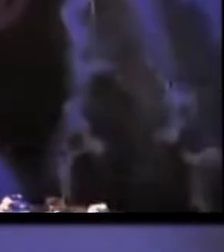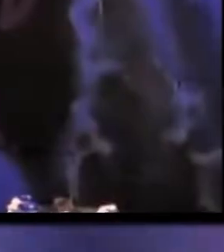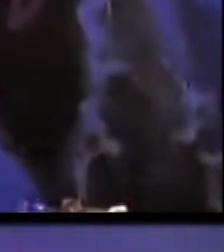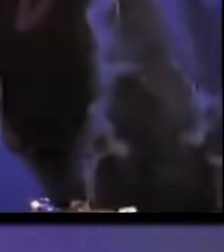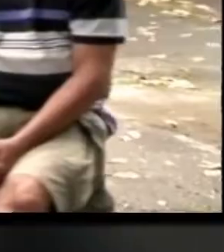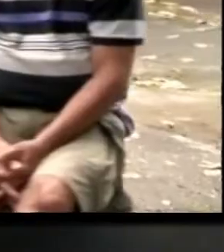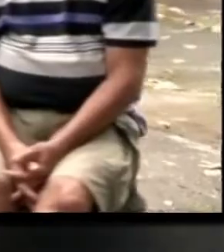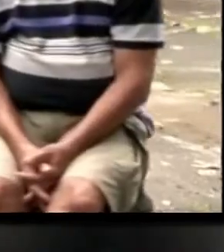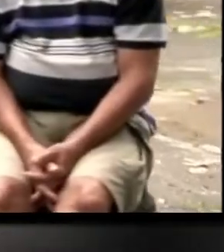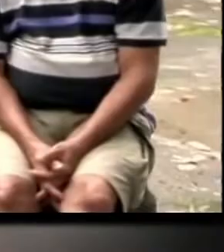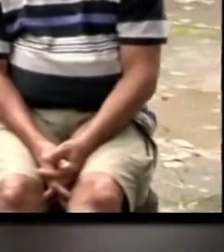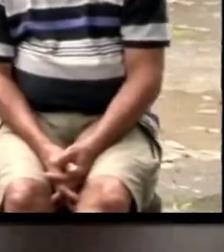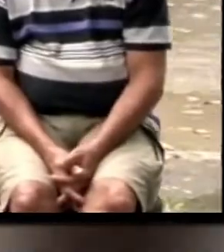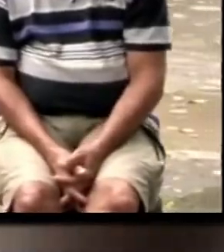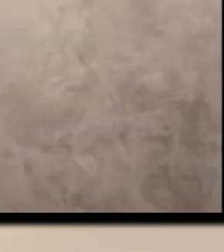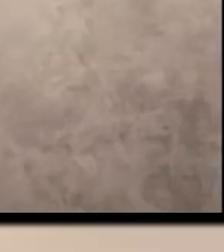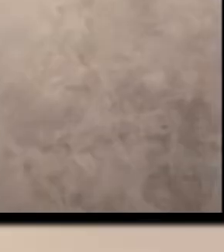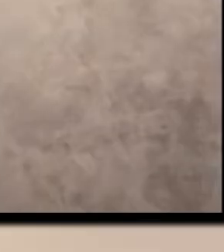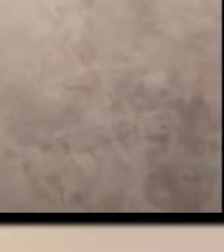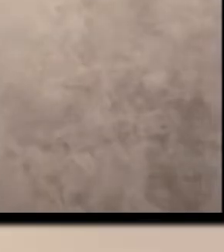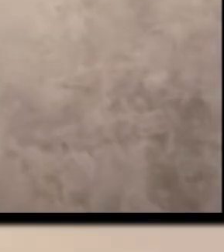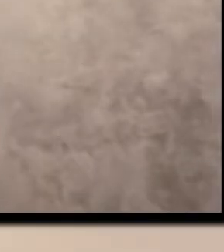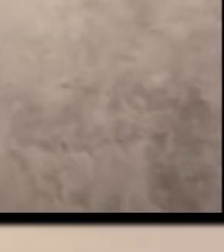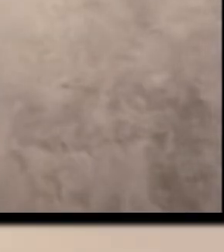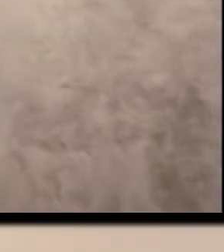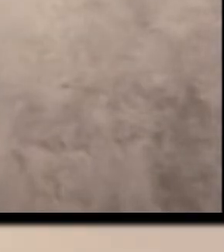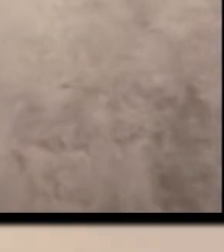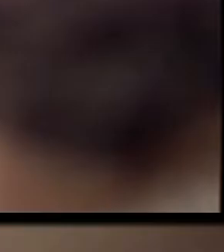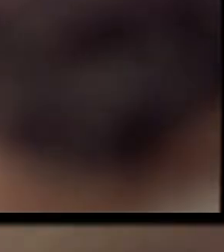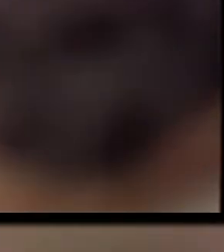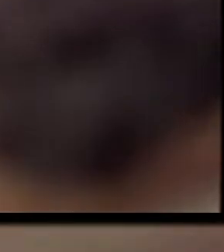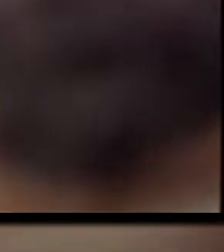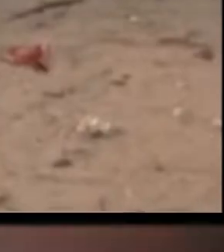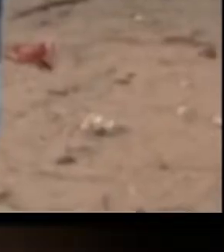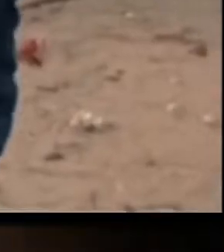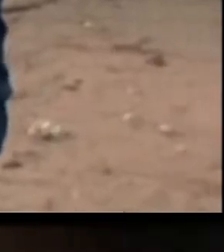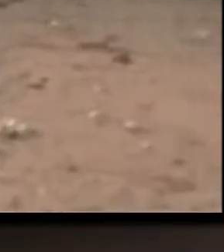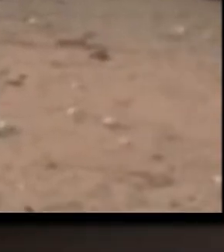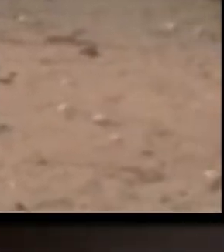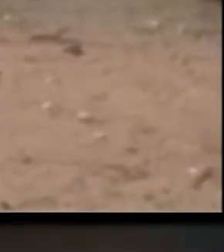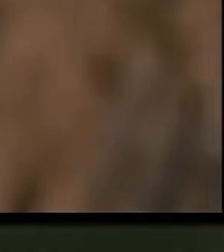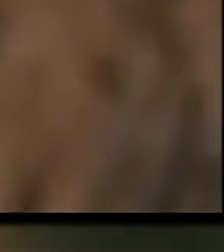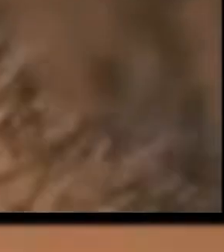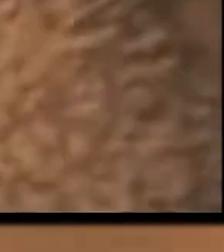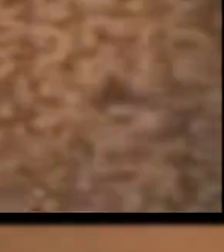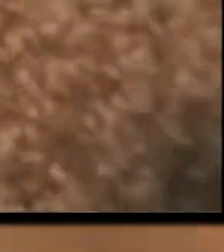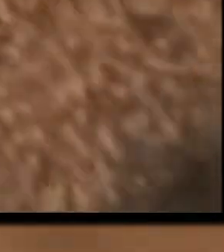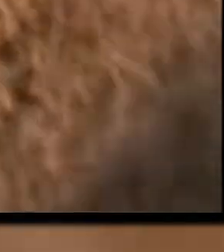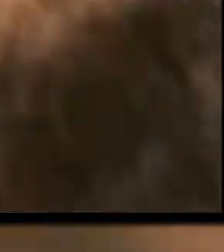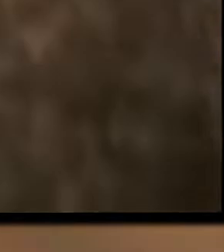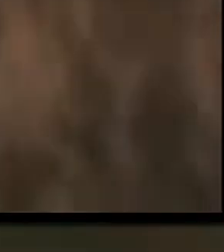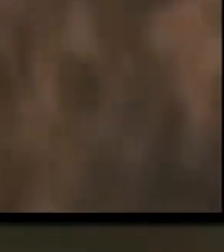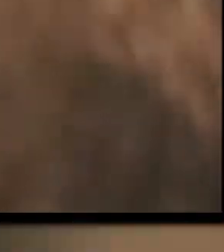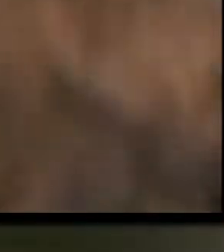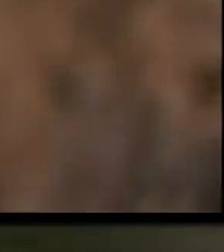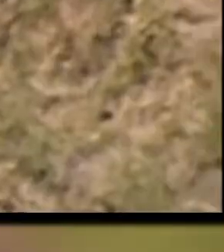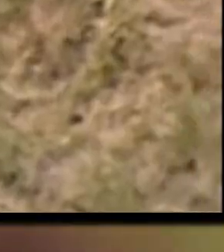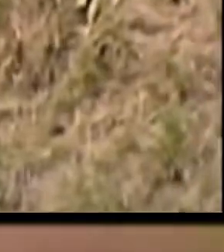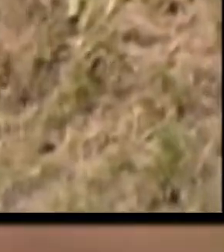Não perguntas o que o mundo precisa. Diga o que te virar. Porque o que o mundo precisa são mais pessoas que viraram.